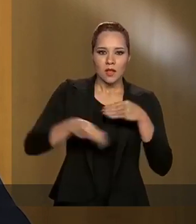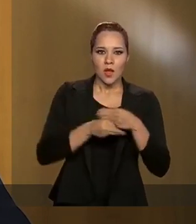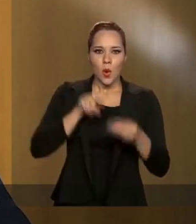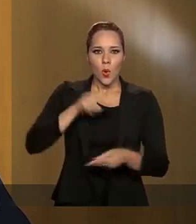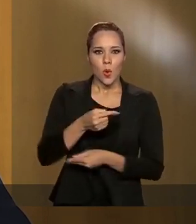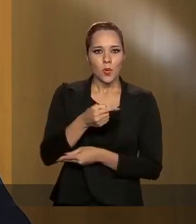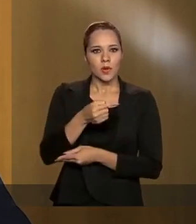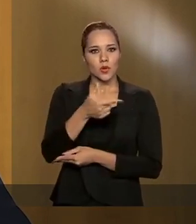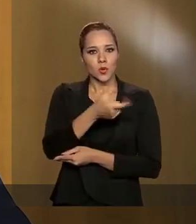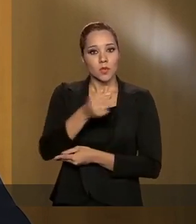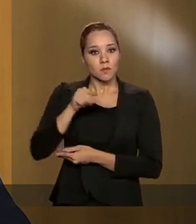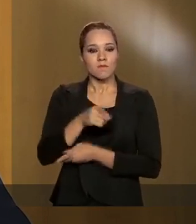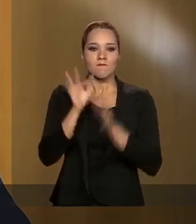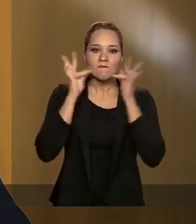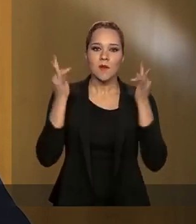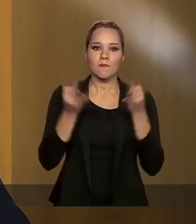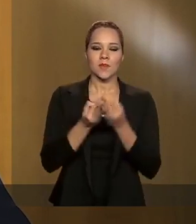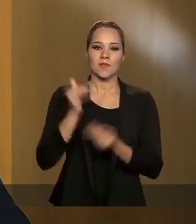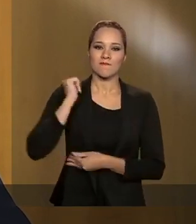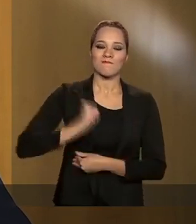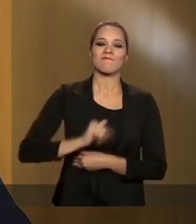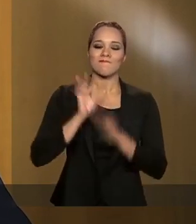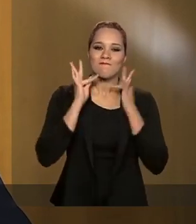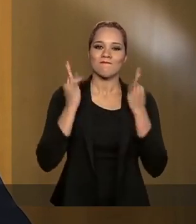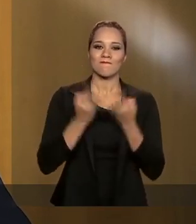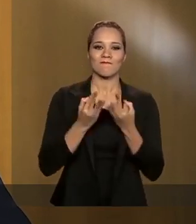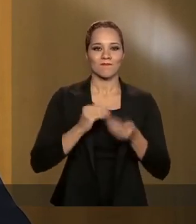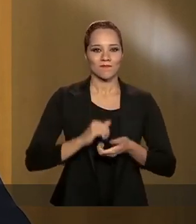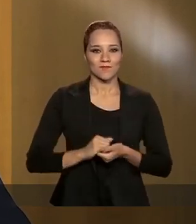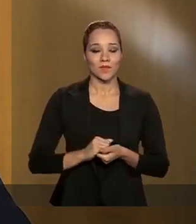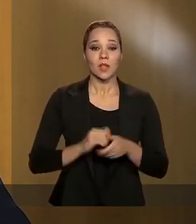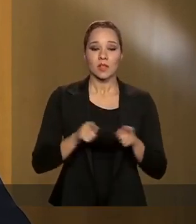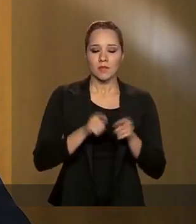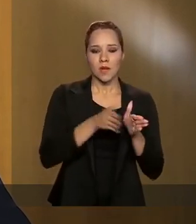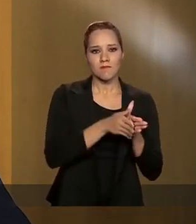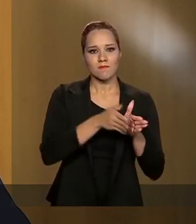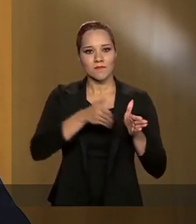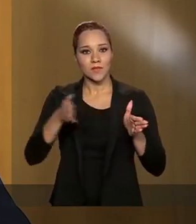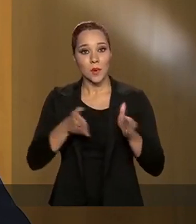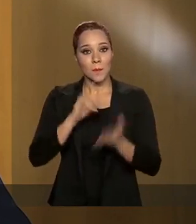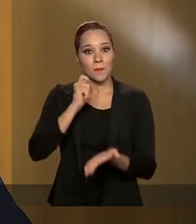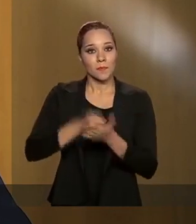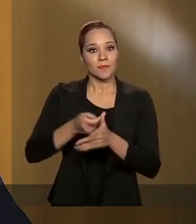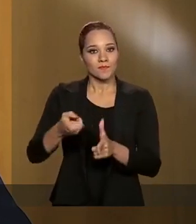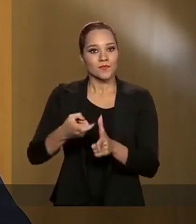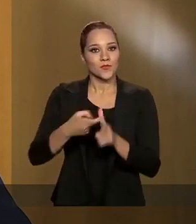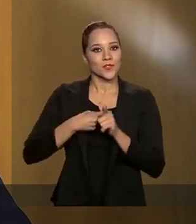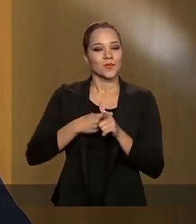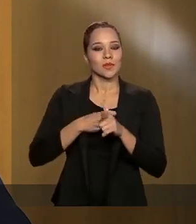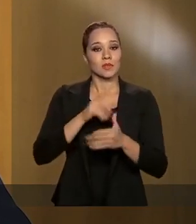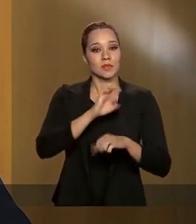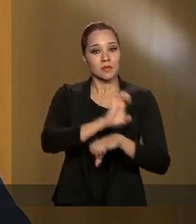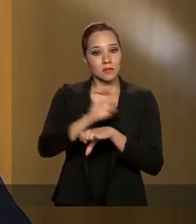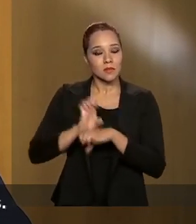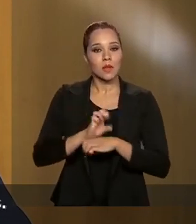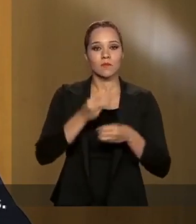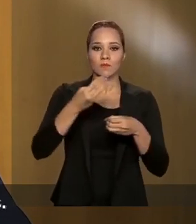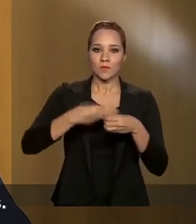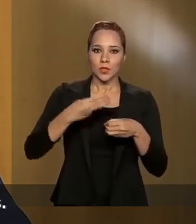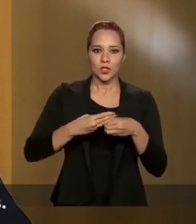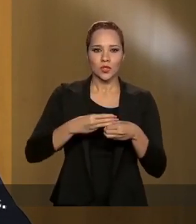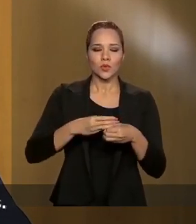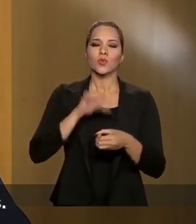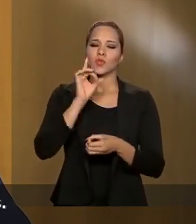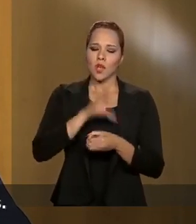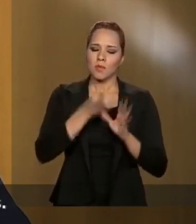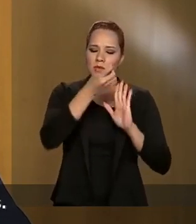200 mil famílias no programa Bolsa Família. Adiamos também o pagamento de dívidas dos estados e municípios, só